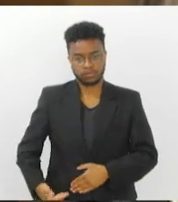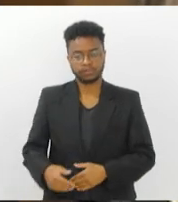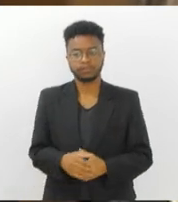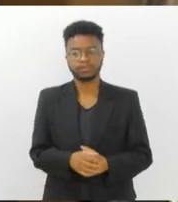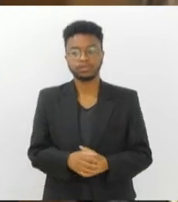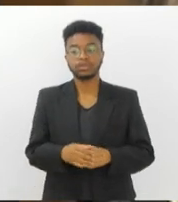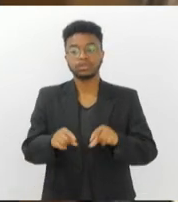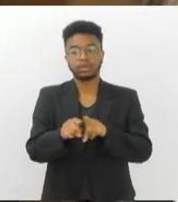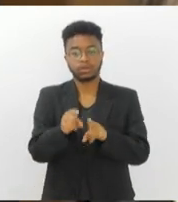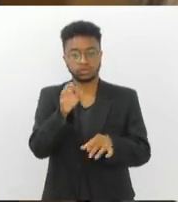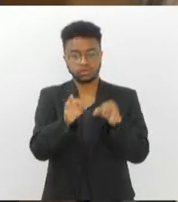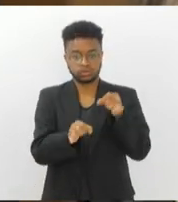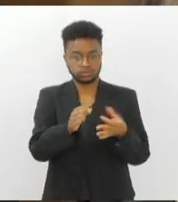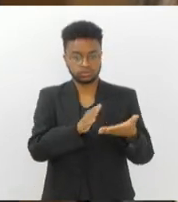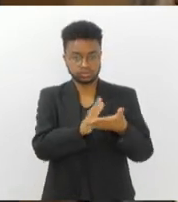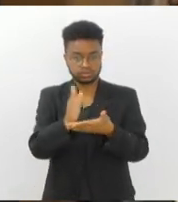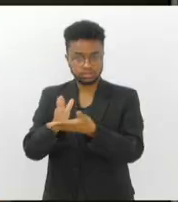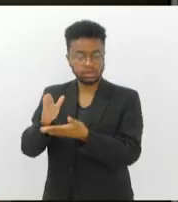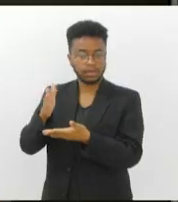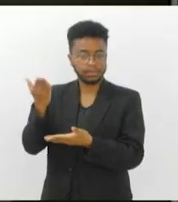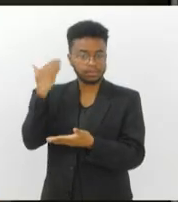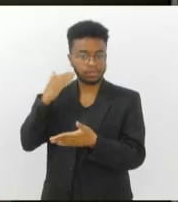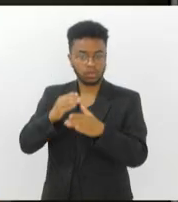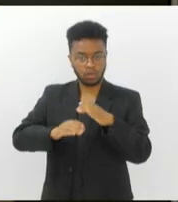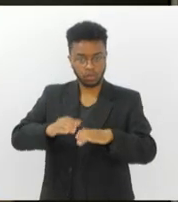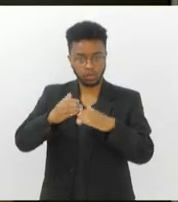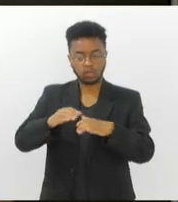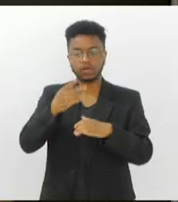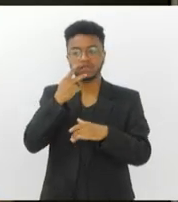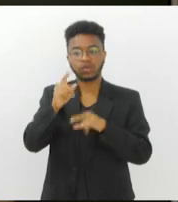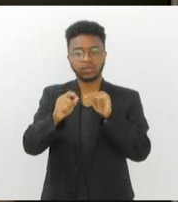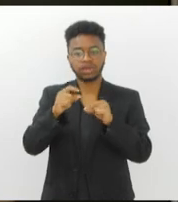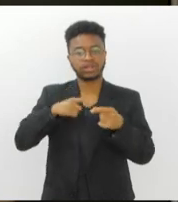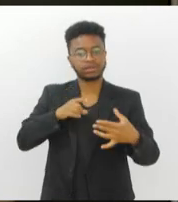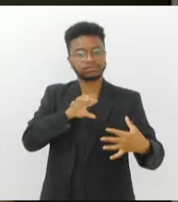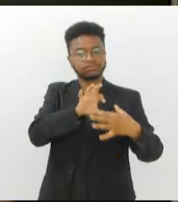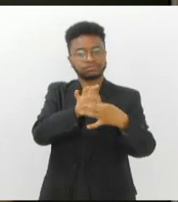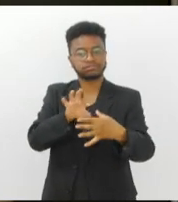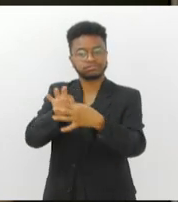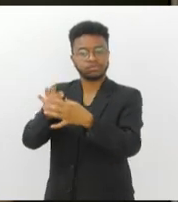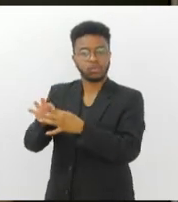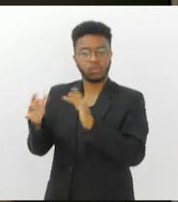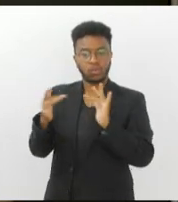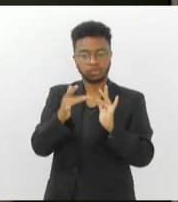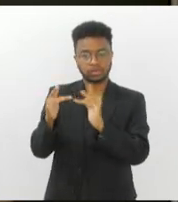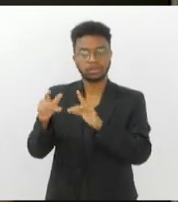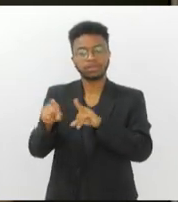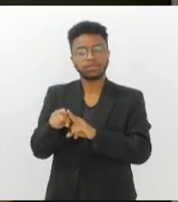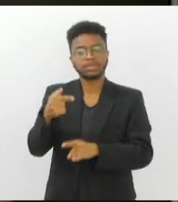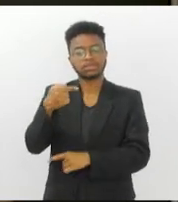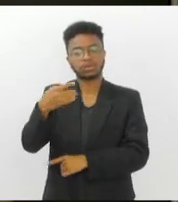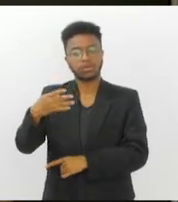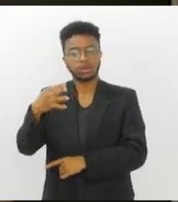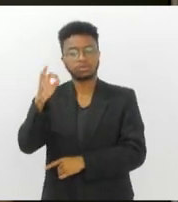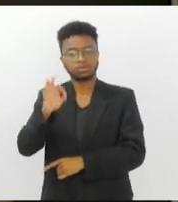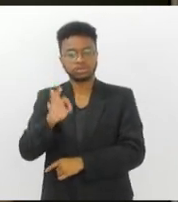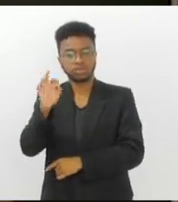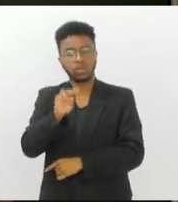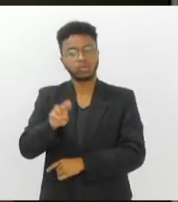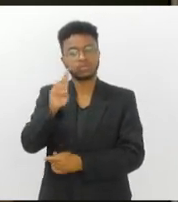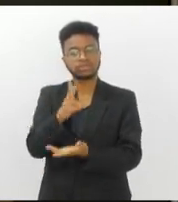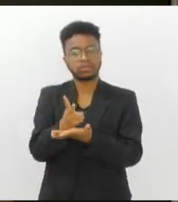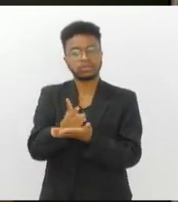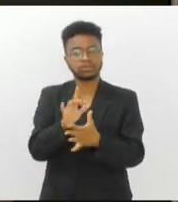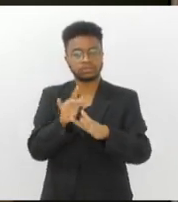Os juízes aprovados no último concurso disseram ser bem conectados. 74% utilizam regularmente as redes